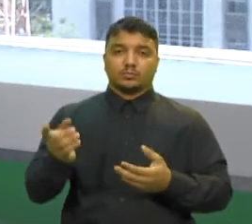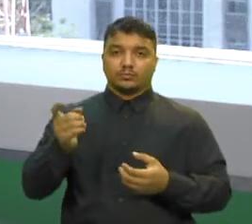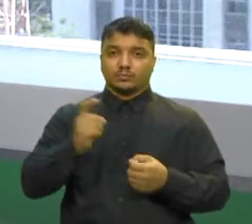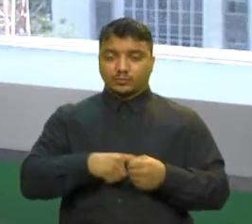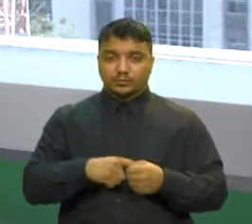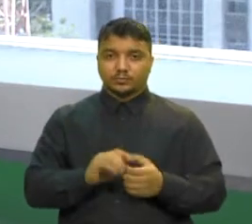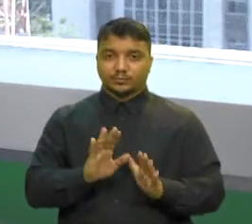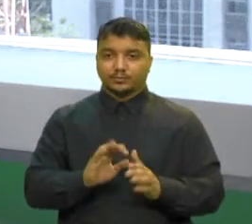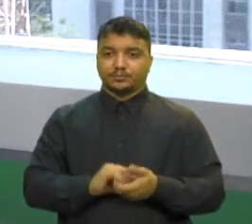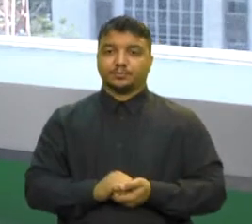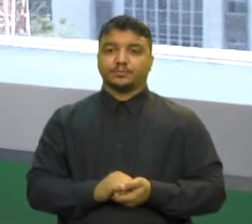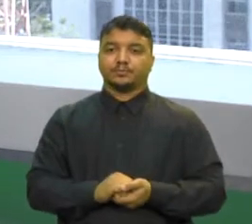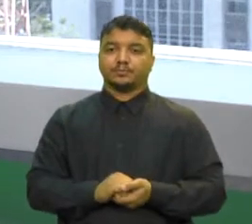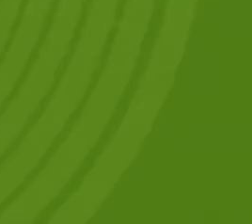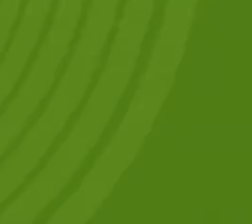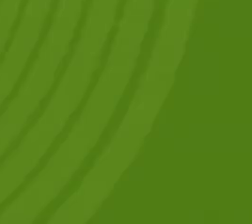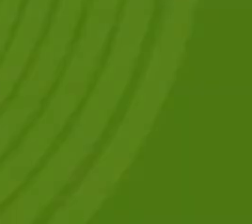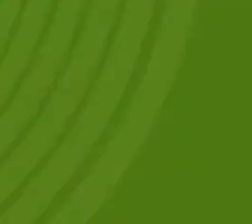gente volta já